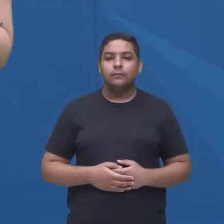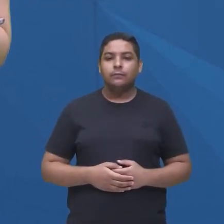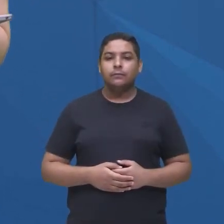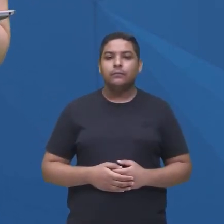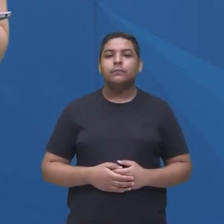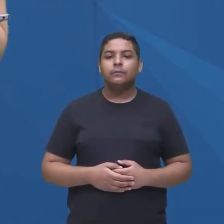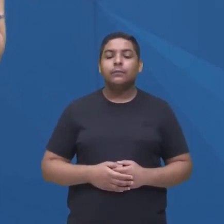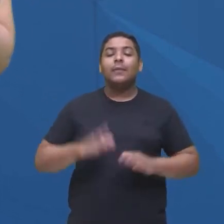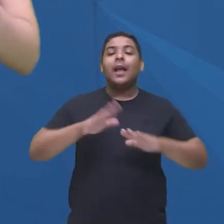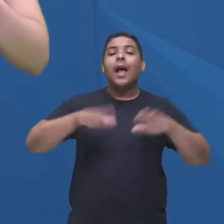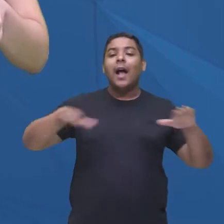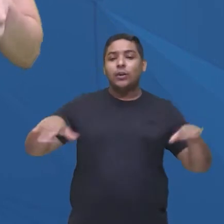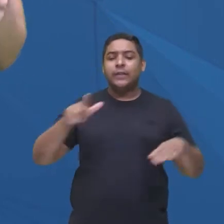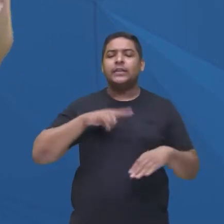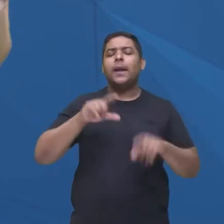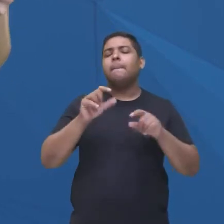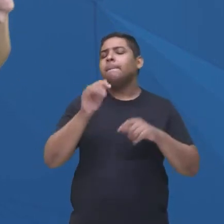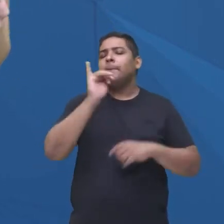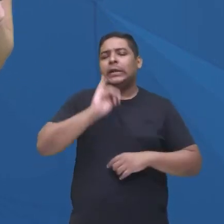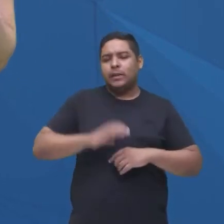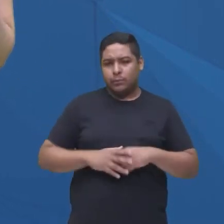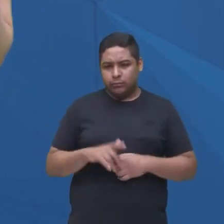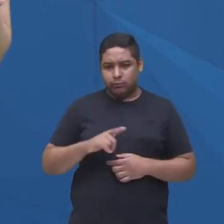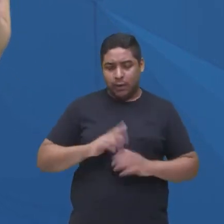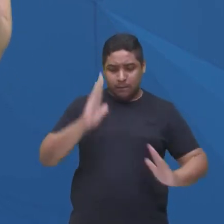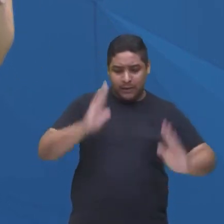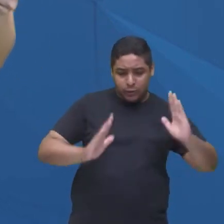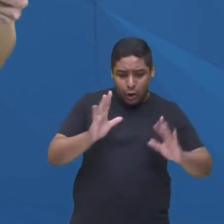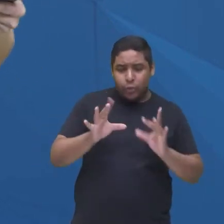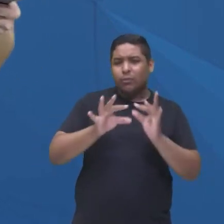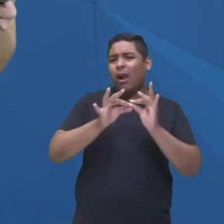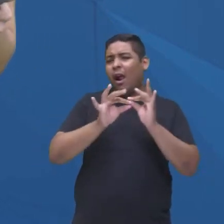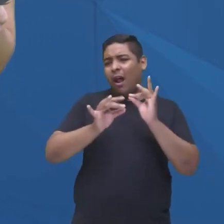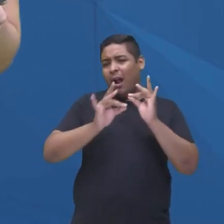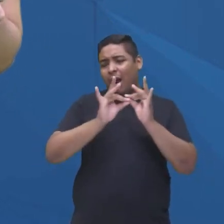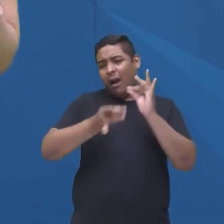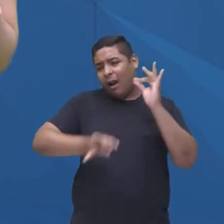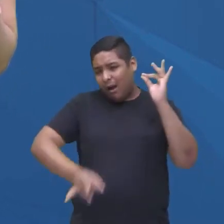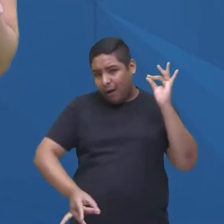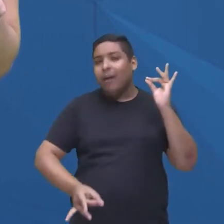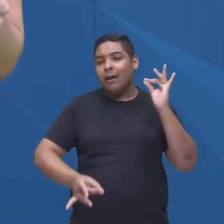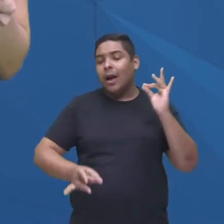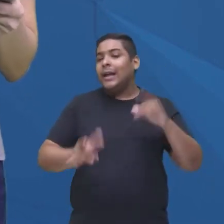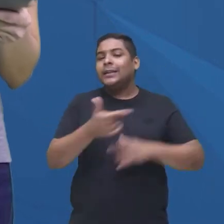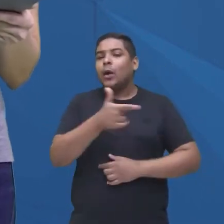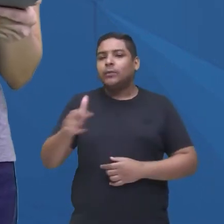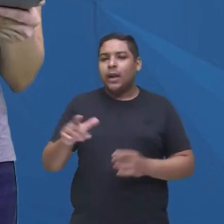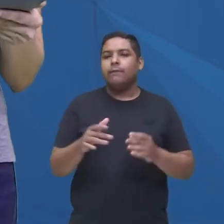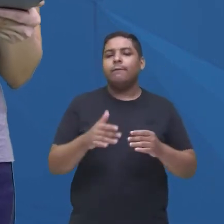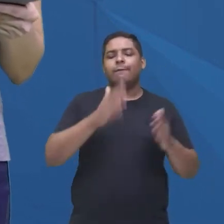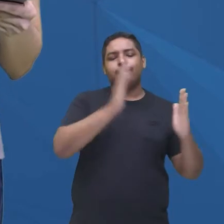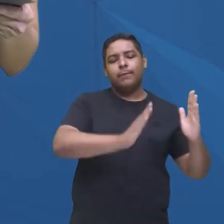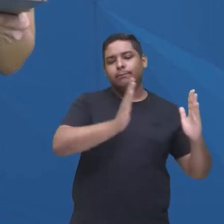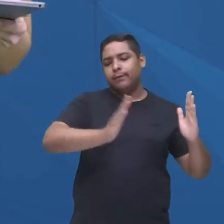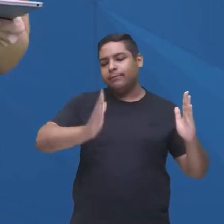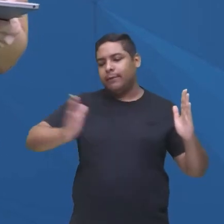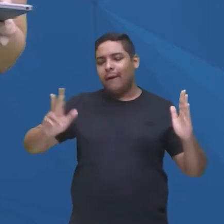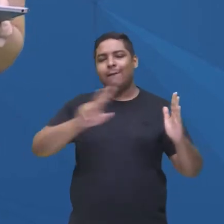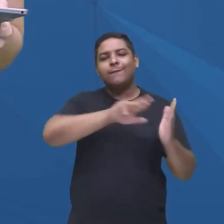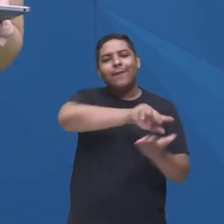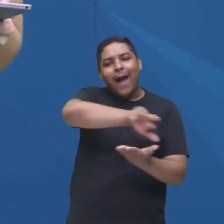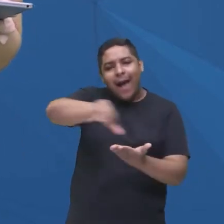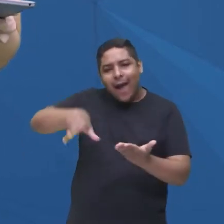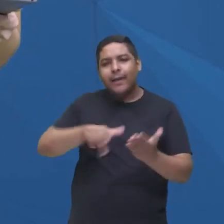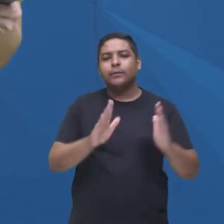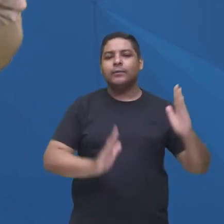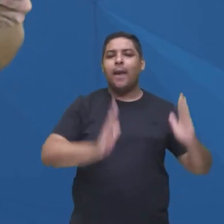episódios, né? Então, é bem flexível, mas todas elas têm em comum essa questão de se ter esse ciclo que a gente chama aí